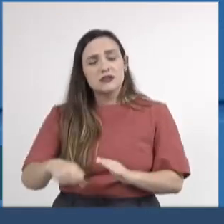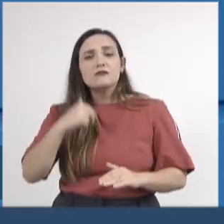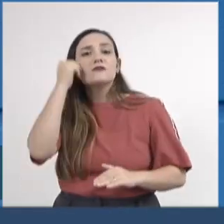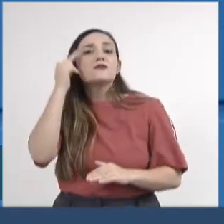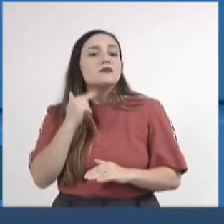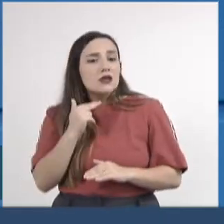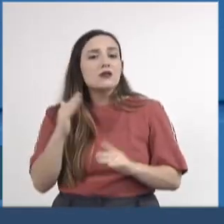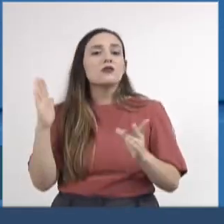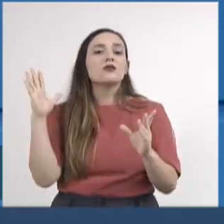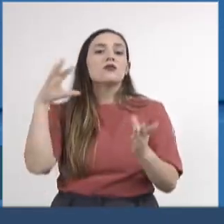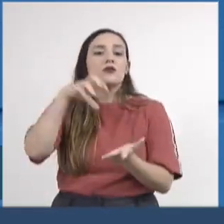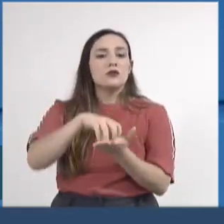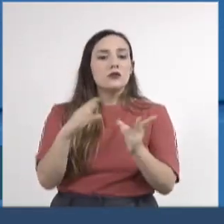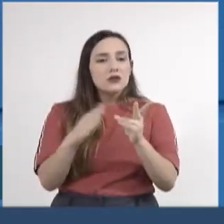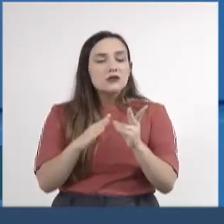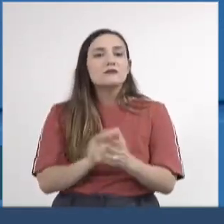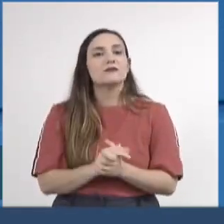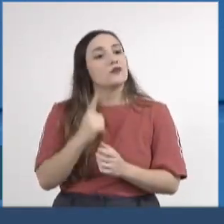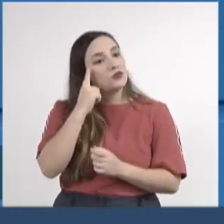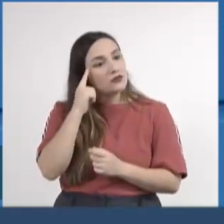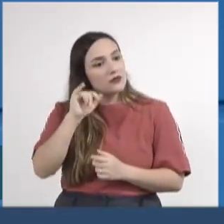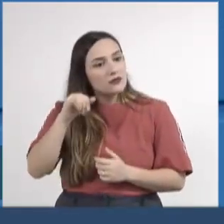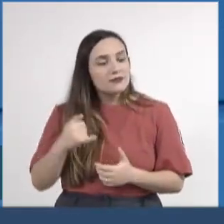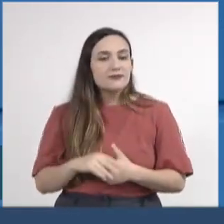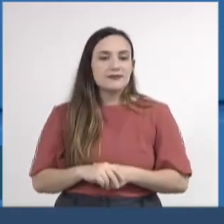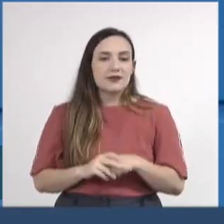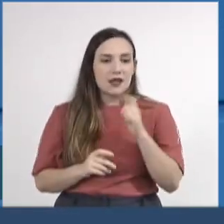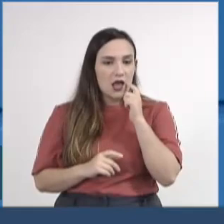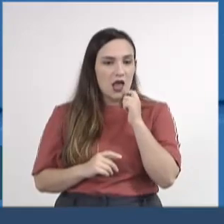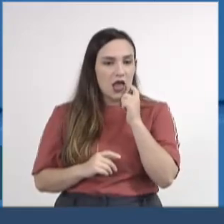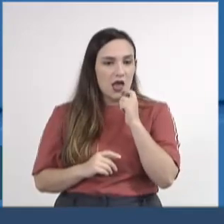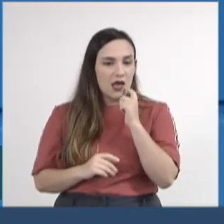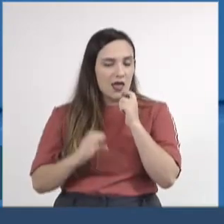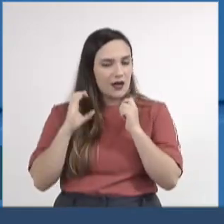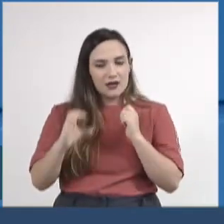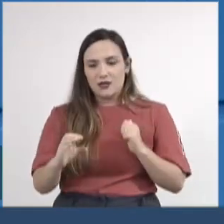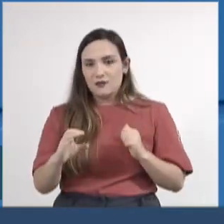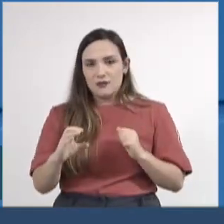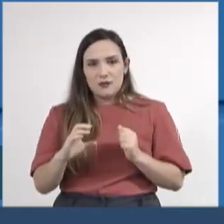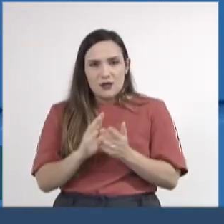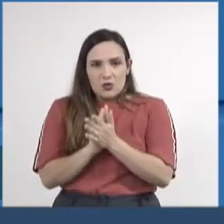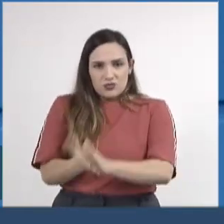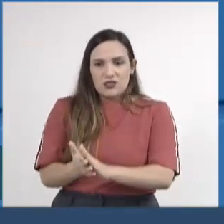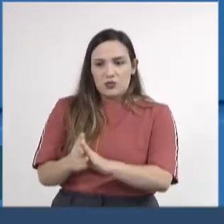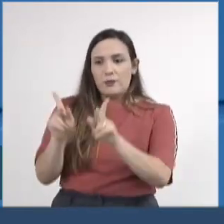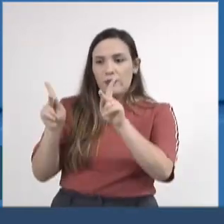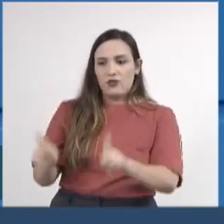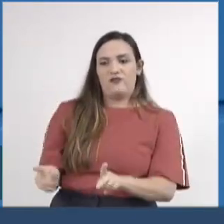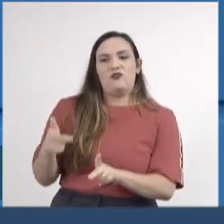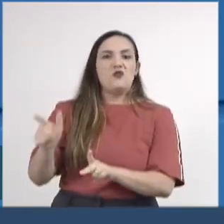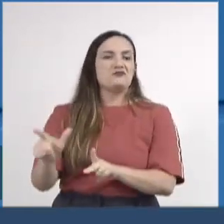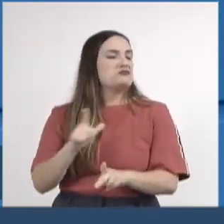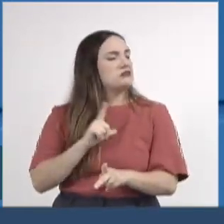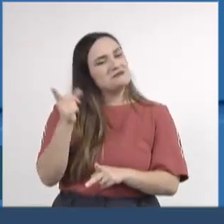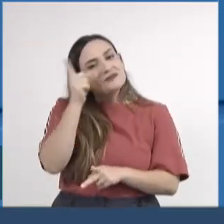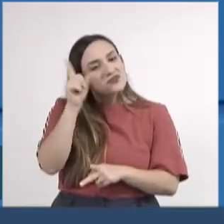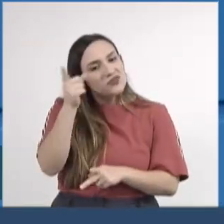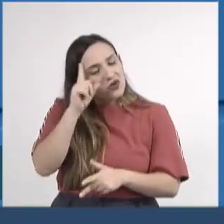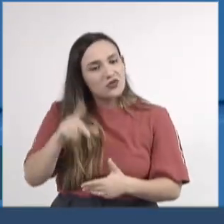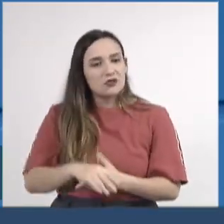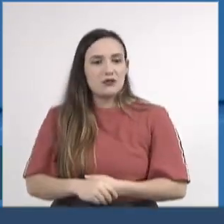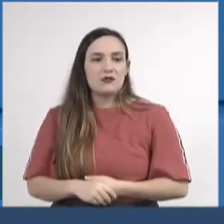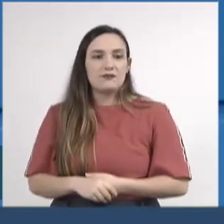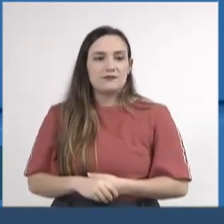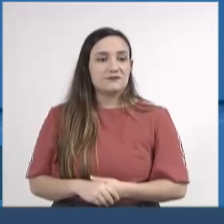índio, o japonês. O crime de xenofobia a gente vê no dia a dia. Esta é uma realidade